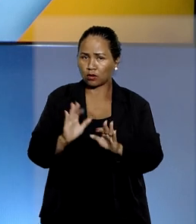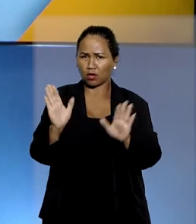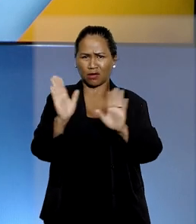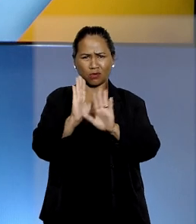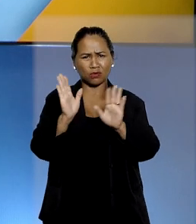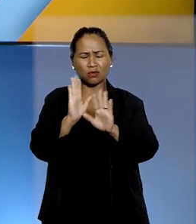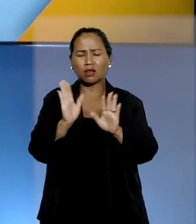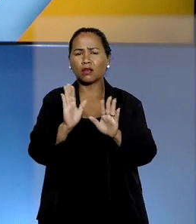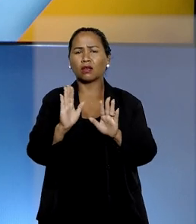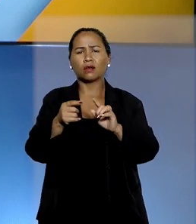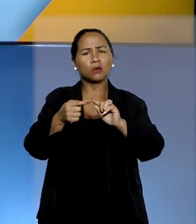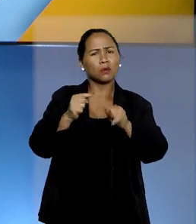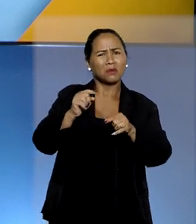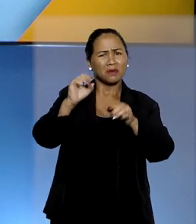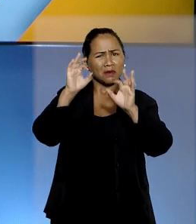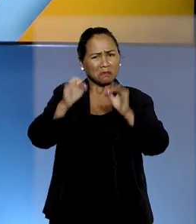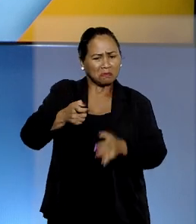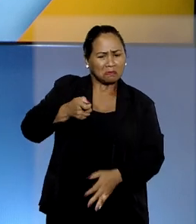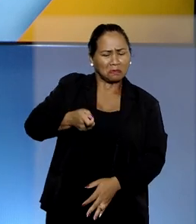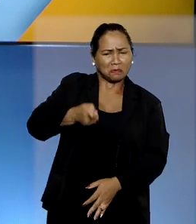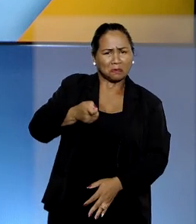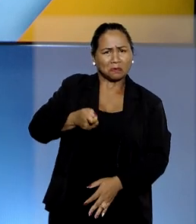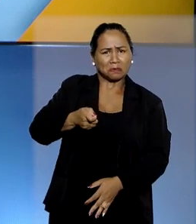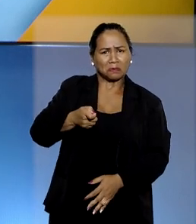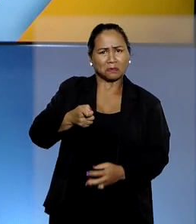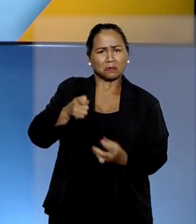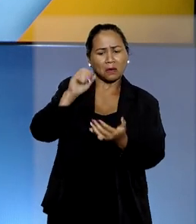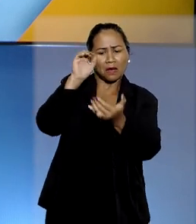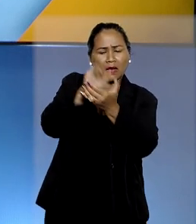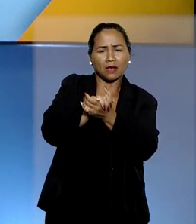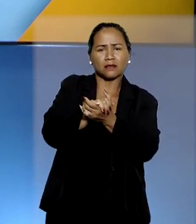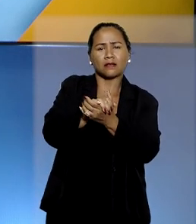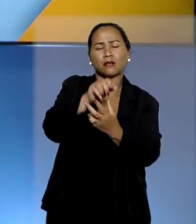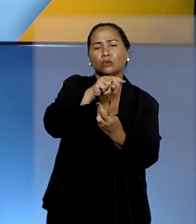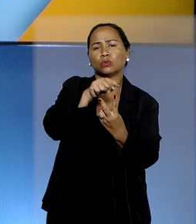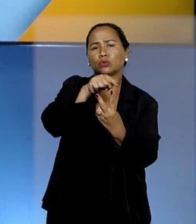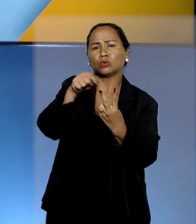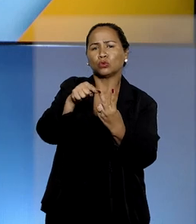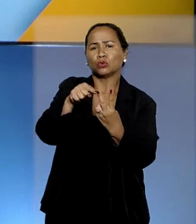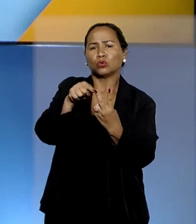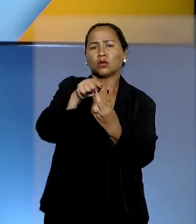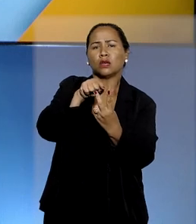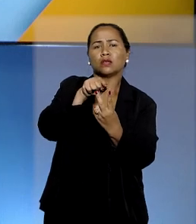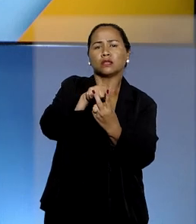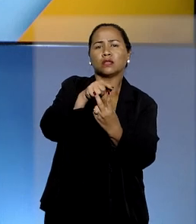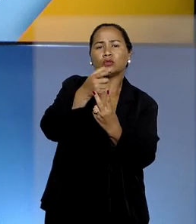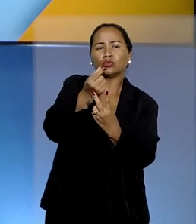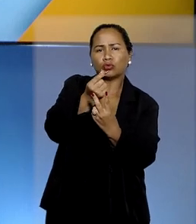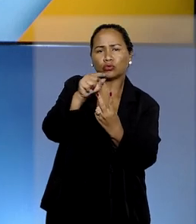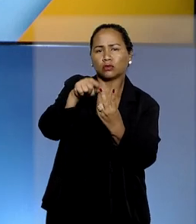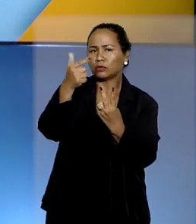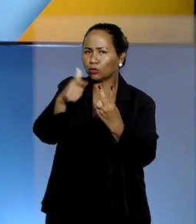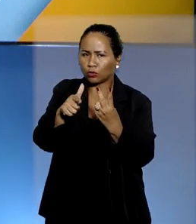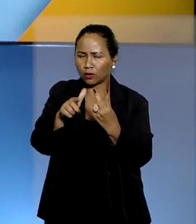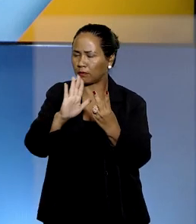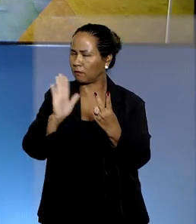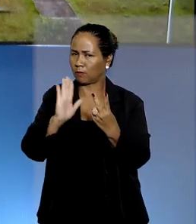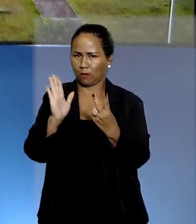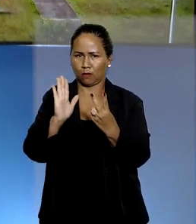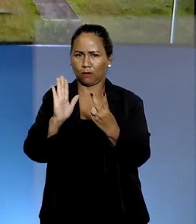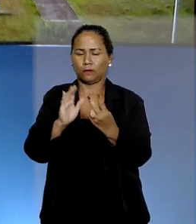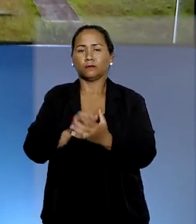necessariamente condicionado à situação financeira do cônjuge. Mais detalhes com a repórter Jéssica Castro.